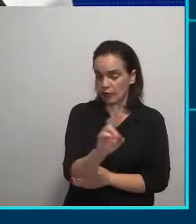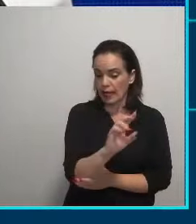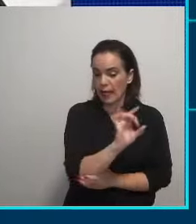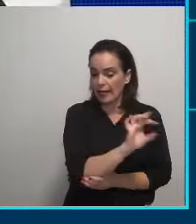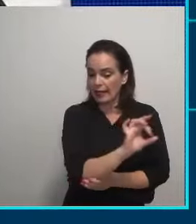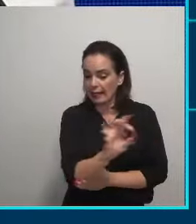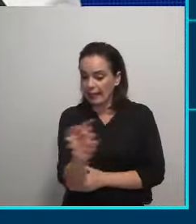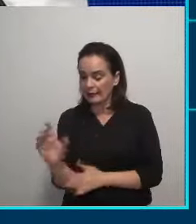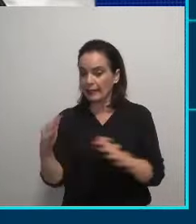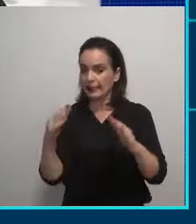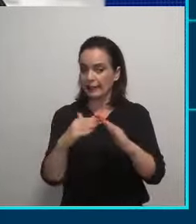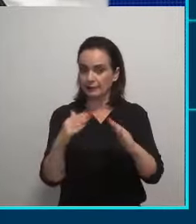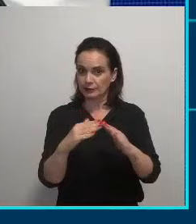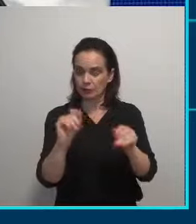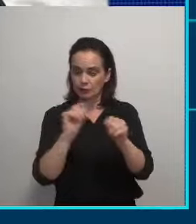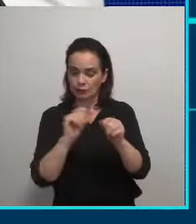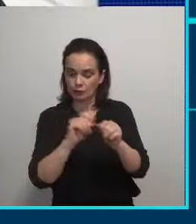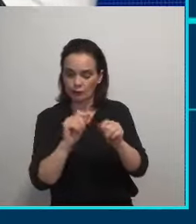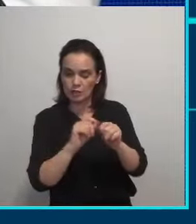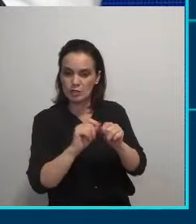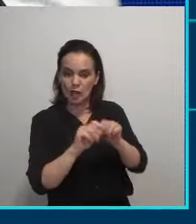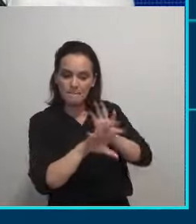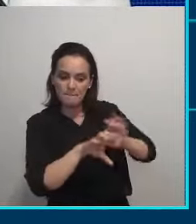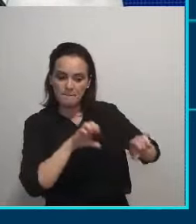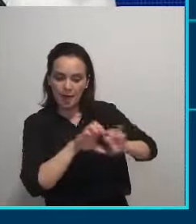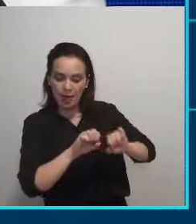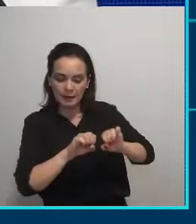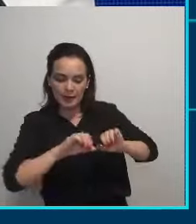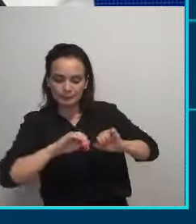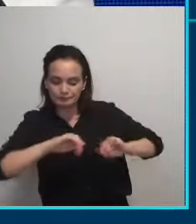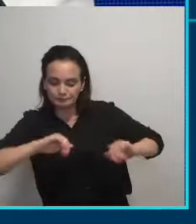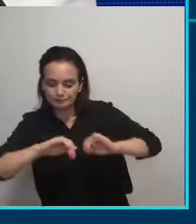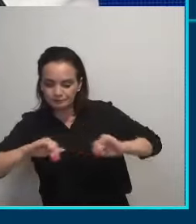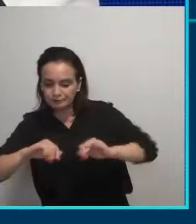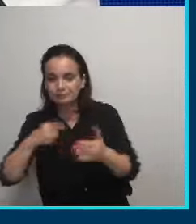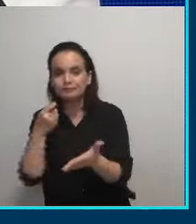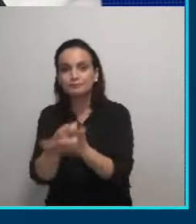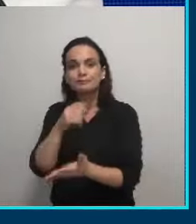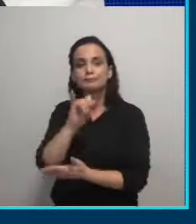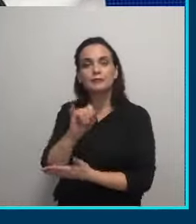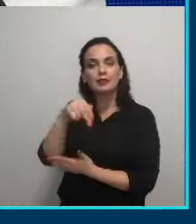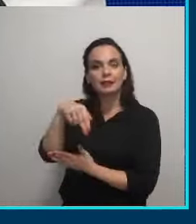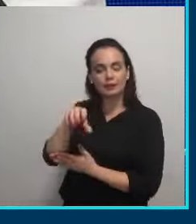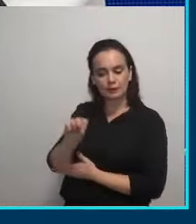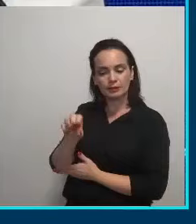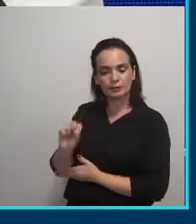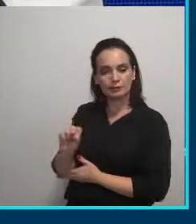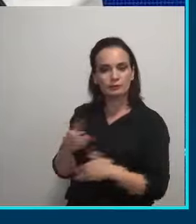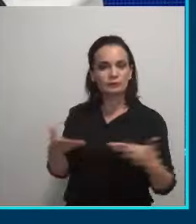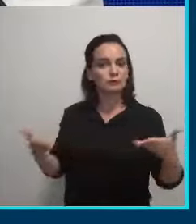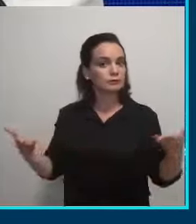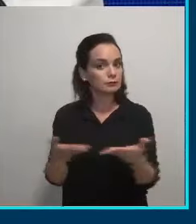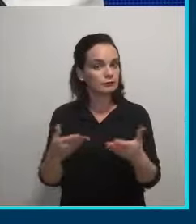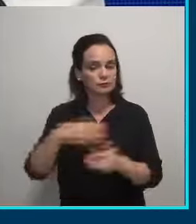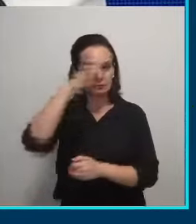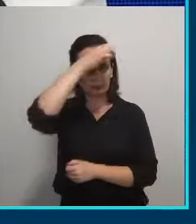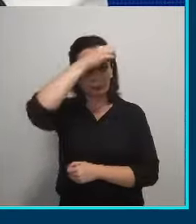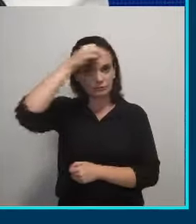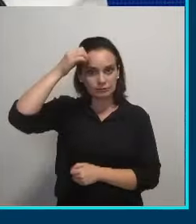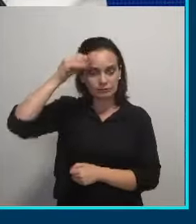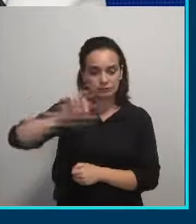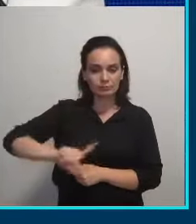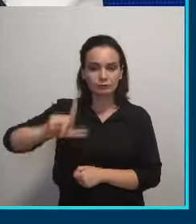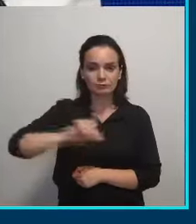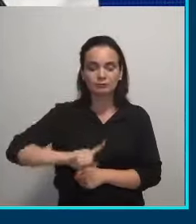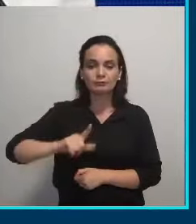para fazer a coleta, a triagem e pagar o INSS do segurado. Agora, a Prefeitura de Londrina acabou de